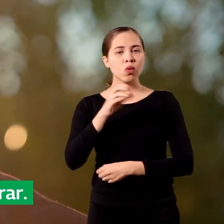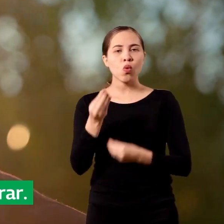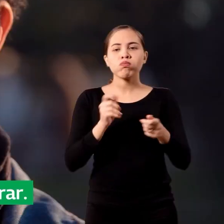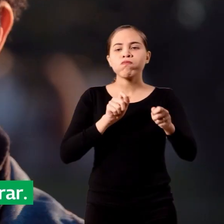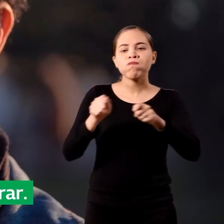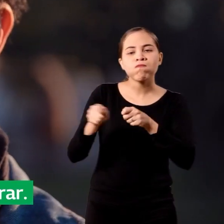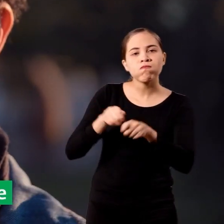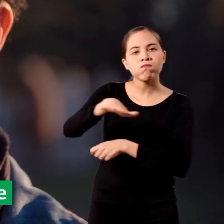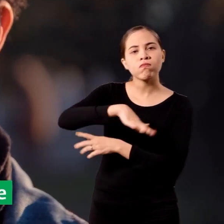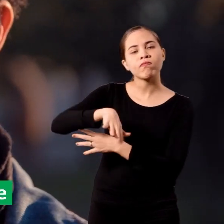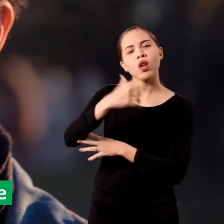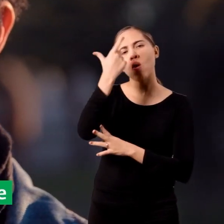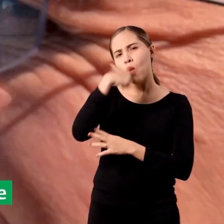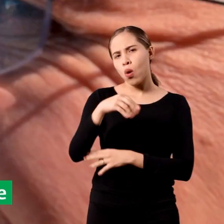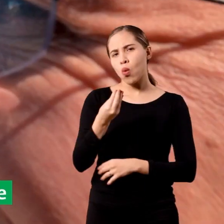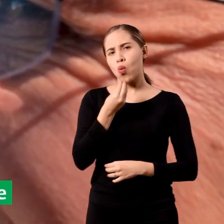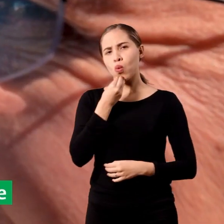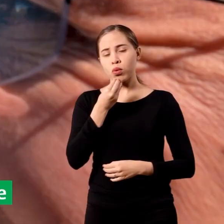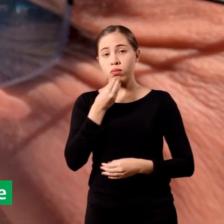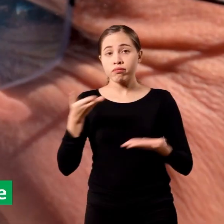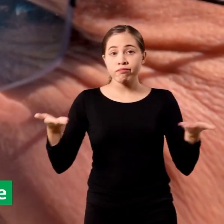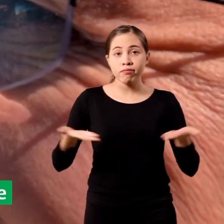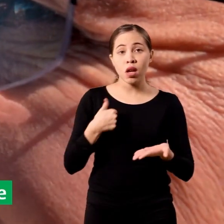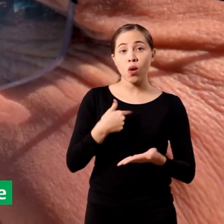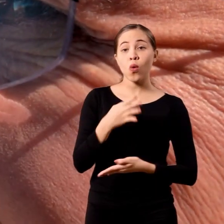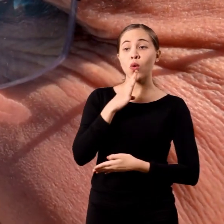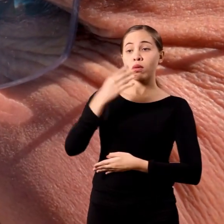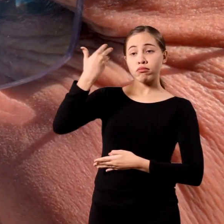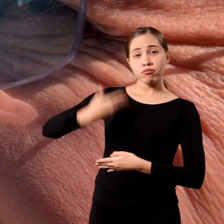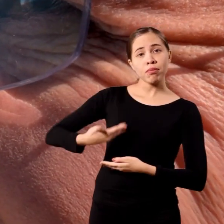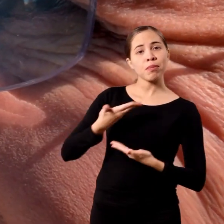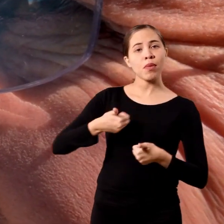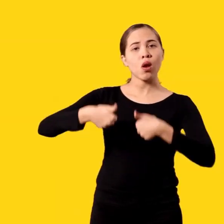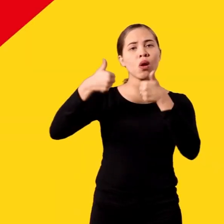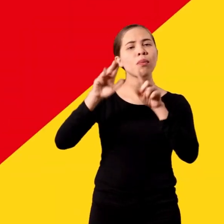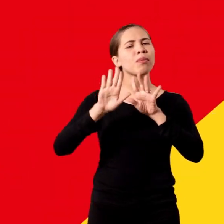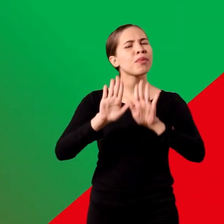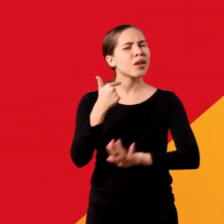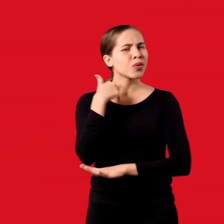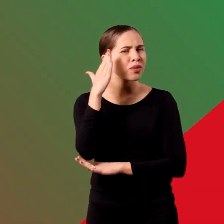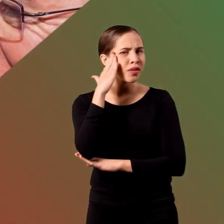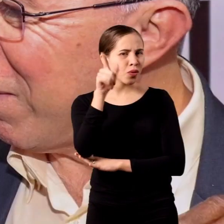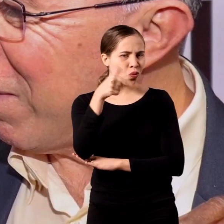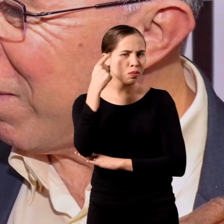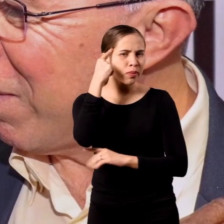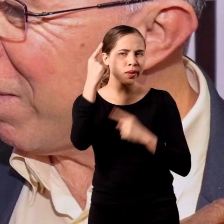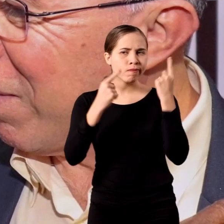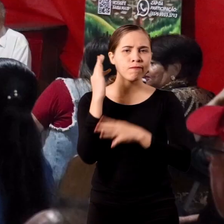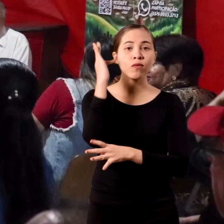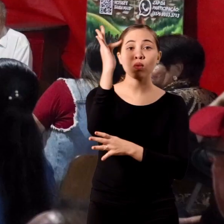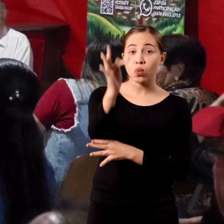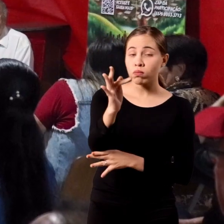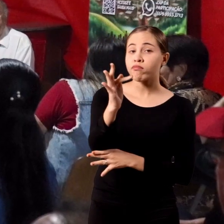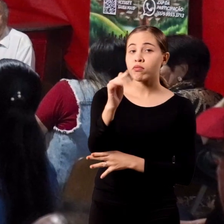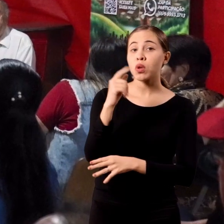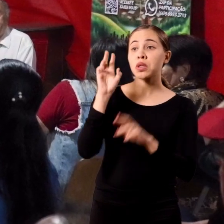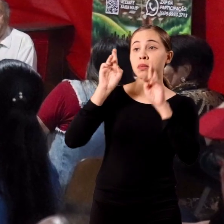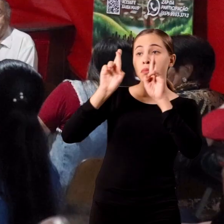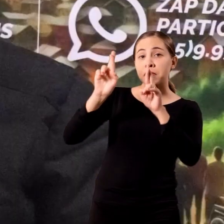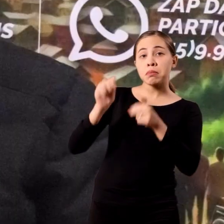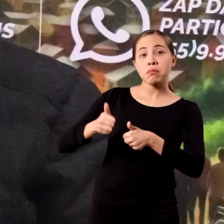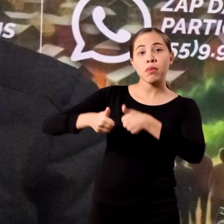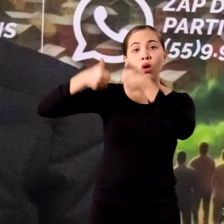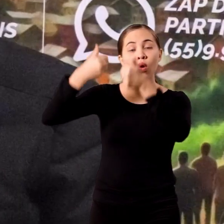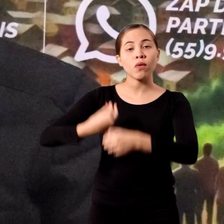meu jeito de administrar. Acho que essa é uma oportunidade para me conhecerem melhor. Mas eu sei que você pode estar pensando no a esperança de